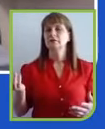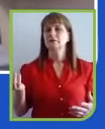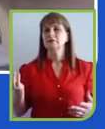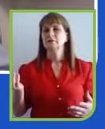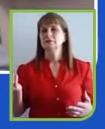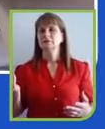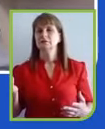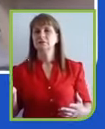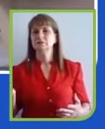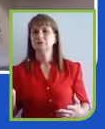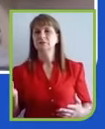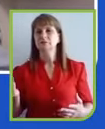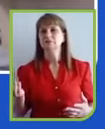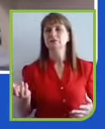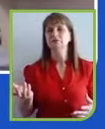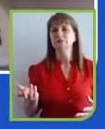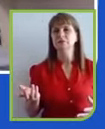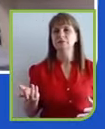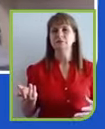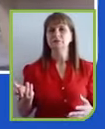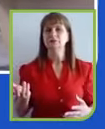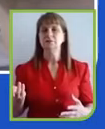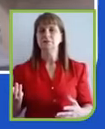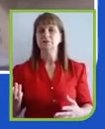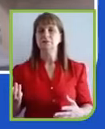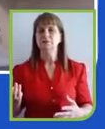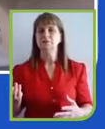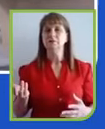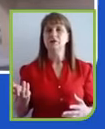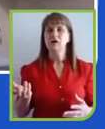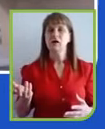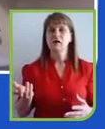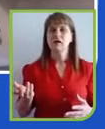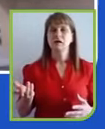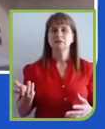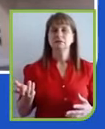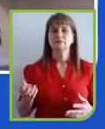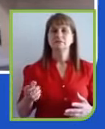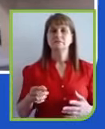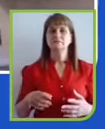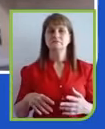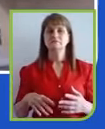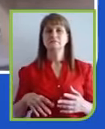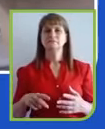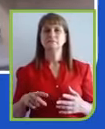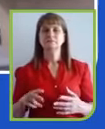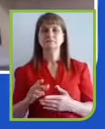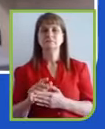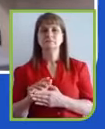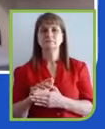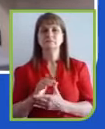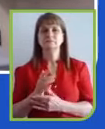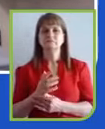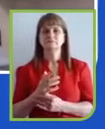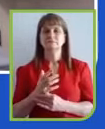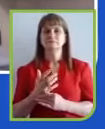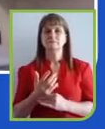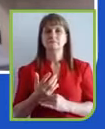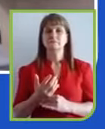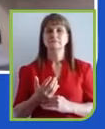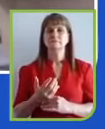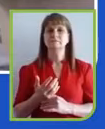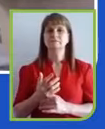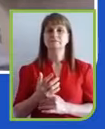Ele vai para a Fundação Telefônica Vivo para a formação de cursos de cidadania digital para os professores da escola pública.